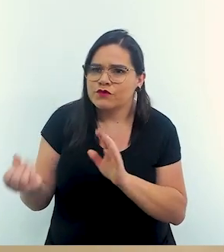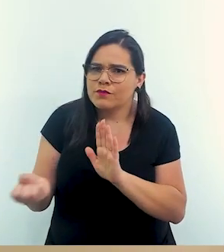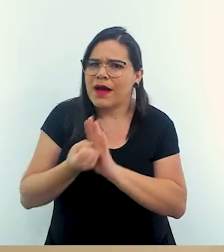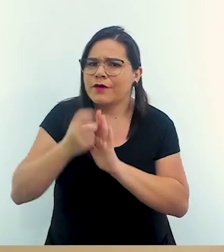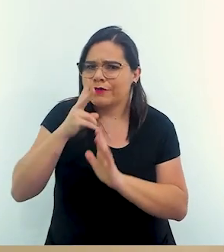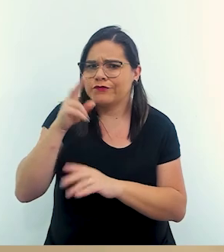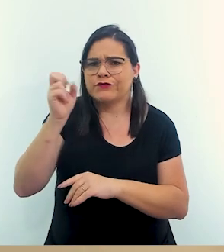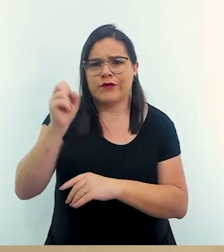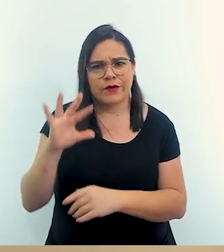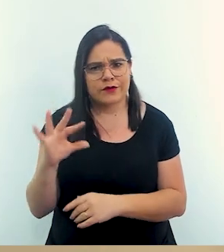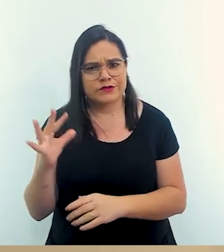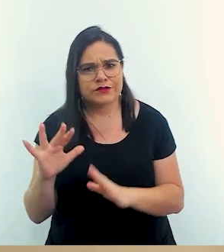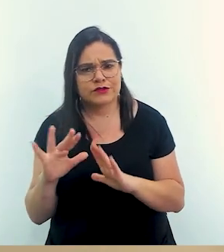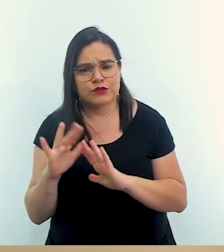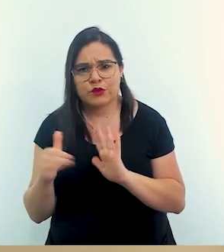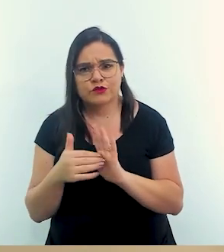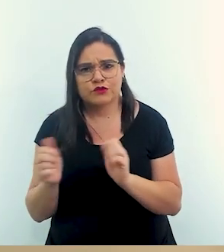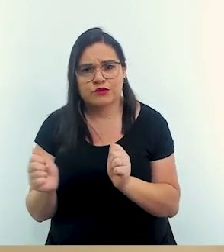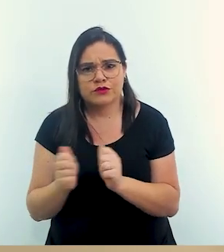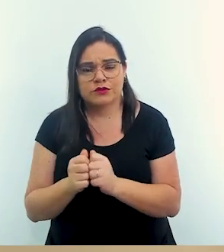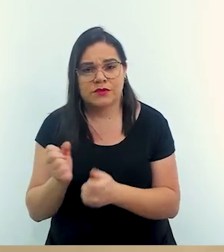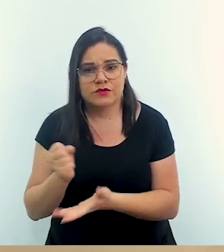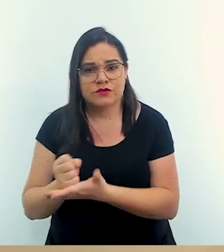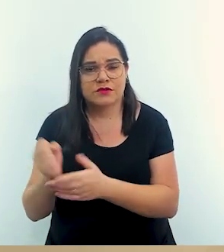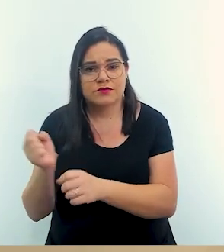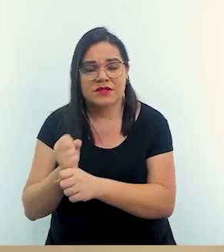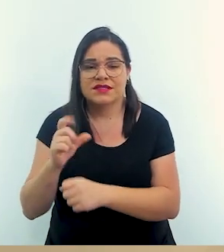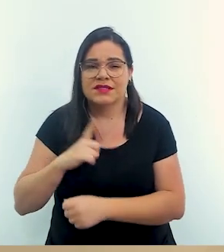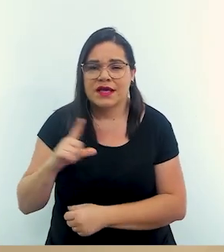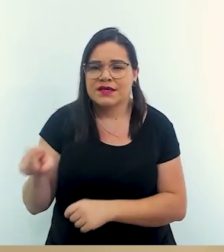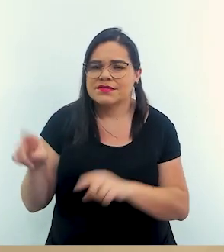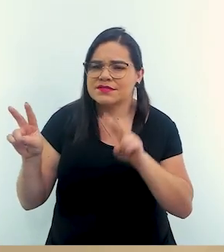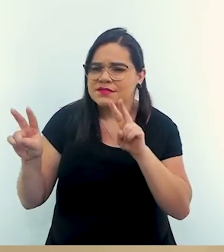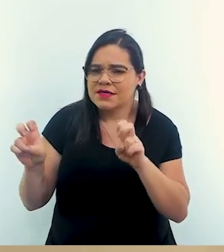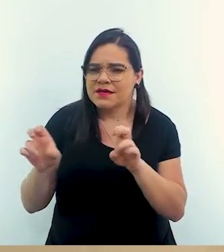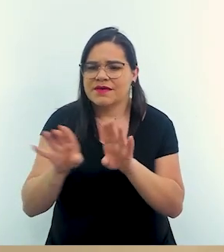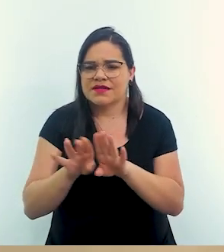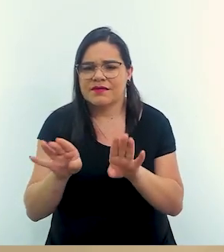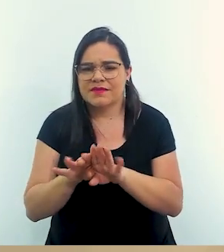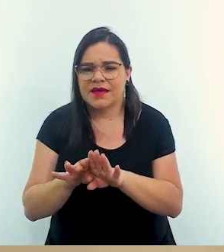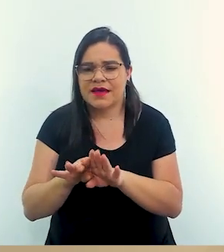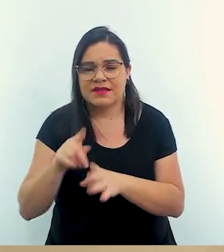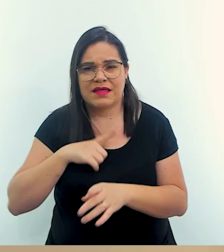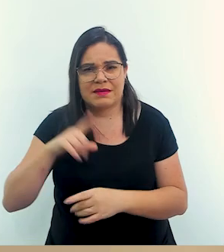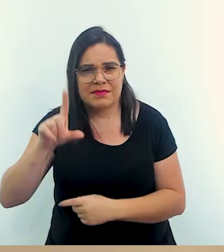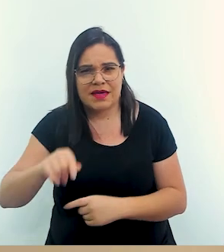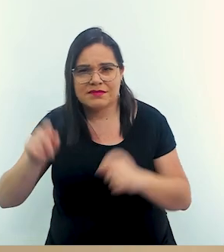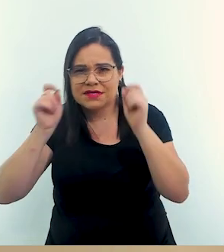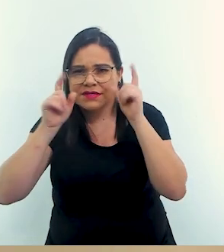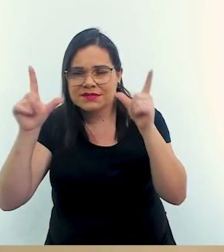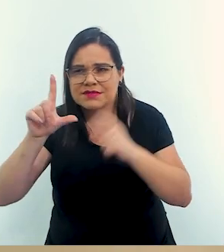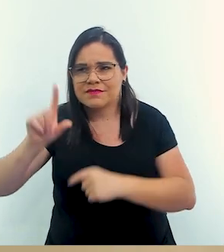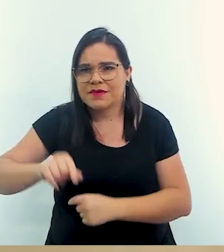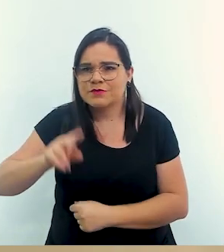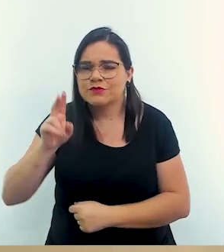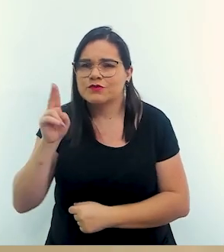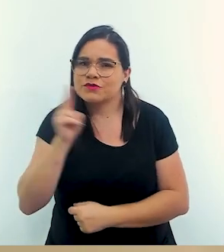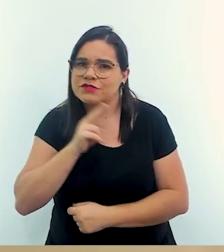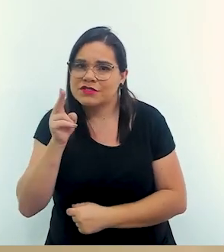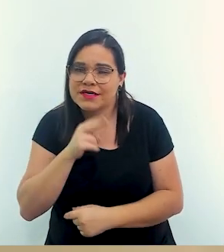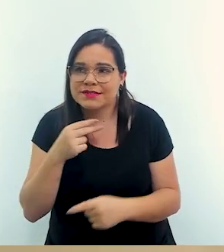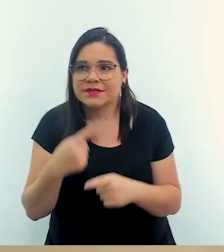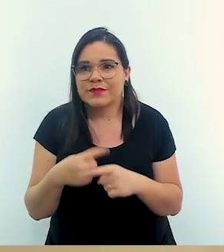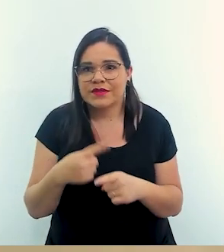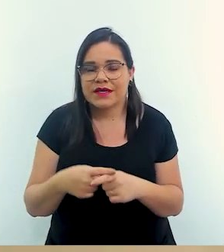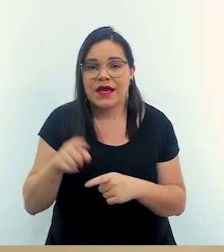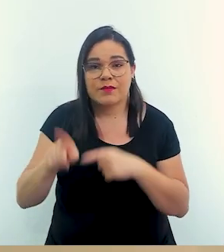simbólico nesse aspecto então tem essa questão você acha que há menos atenção ou menos urgência